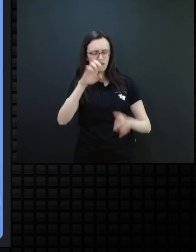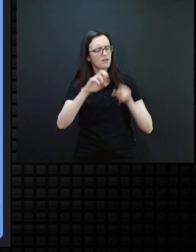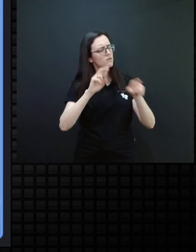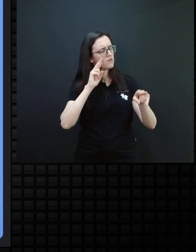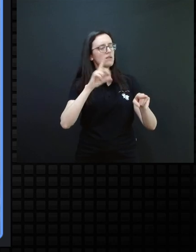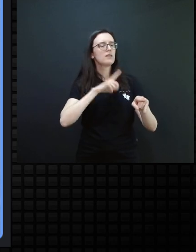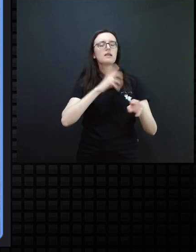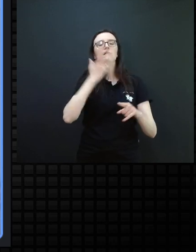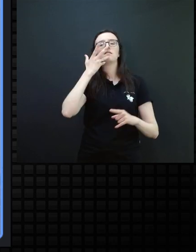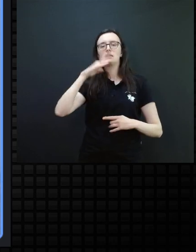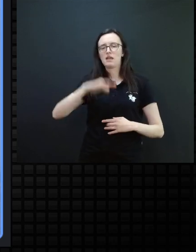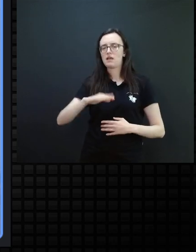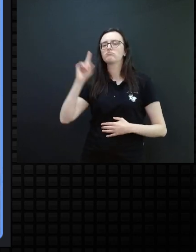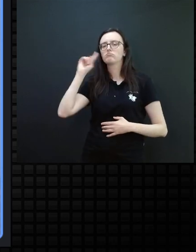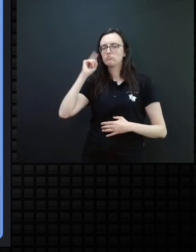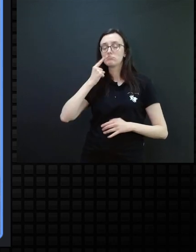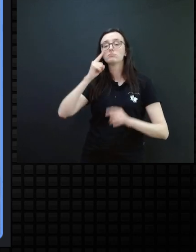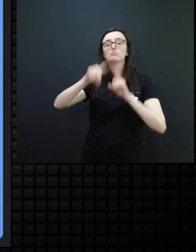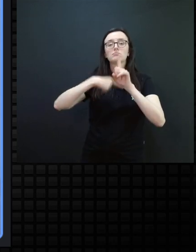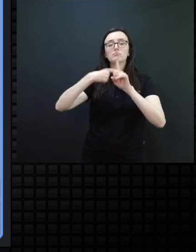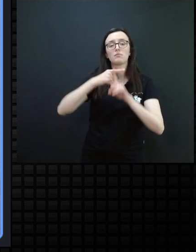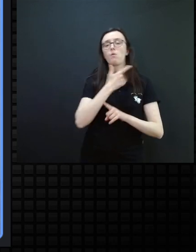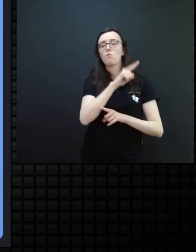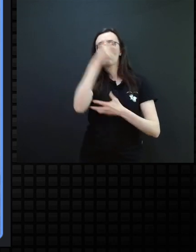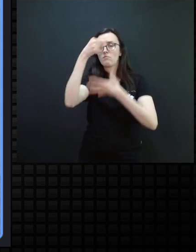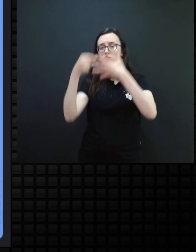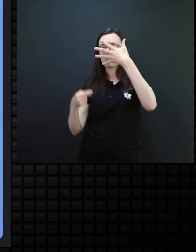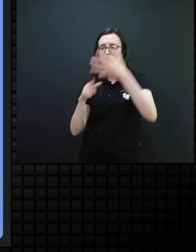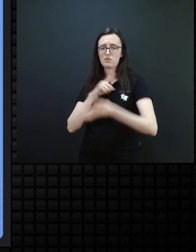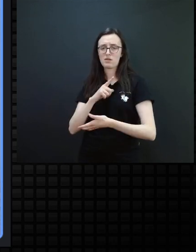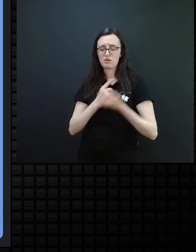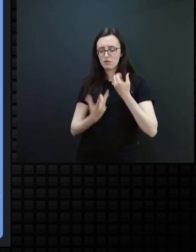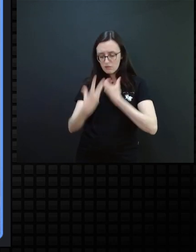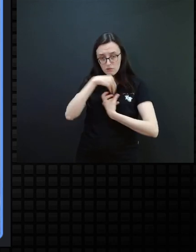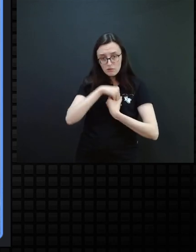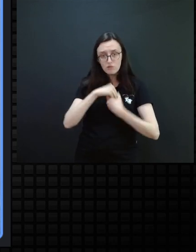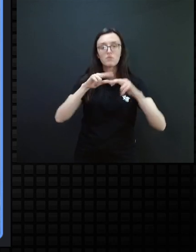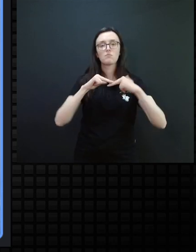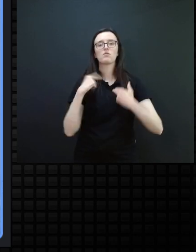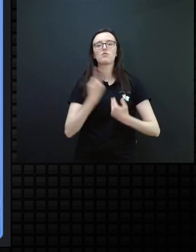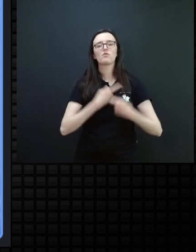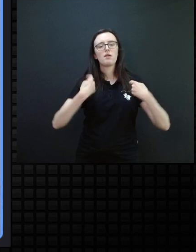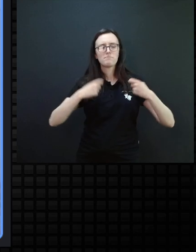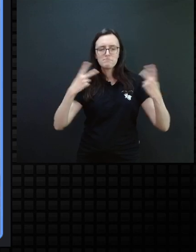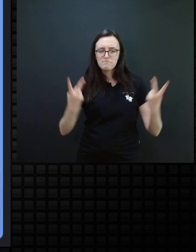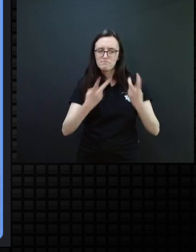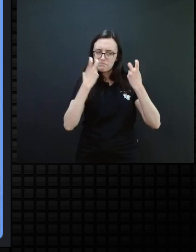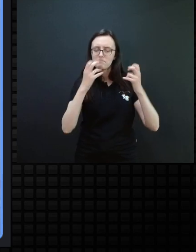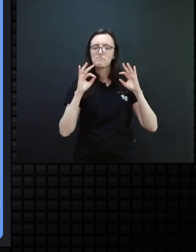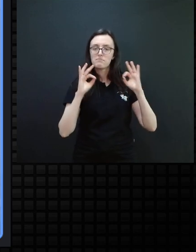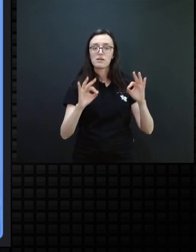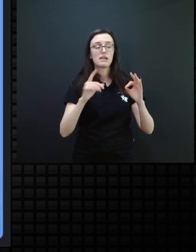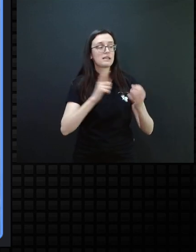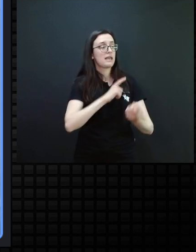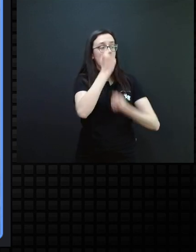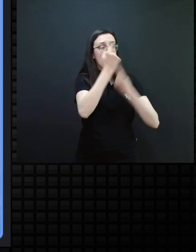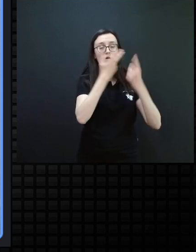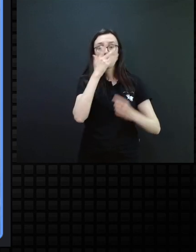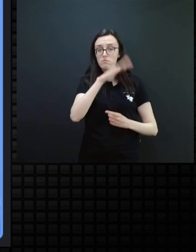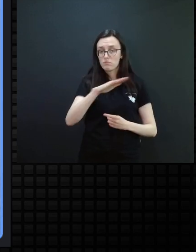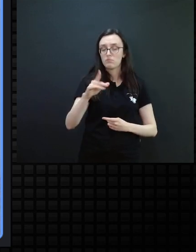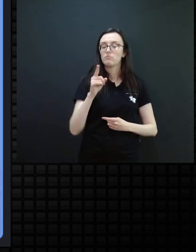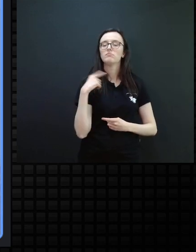apresentam, além da surda de cegueira, outras comorbidades. Então, a gente precisa reconhecer que para algumas crianças